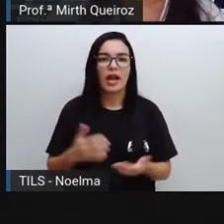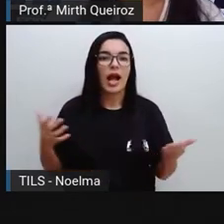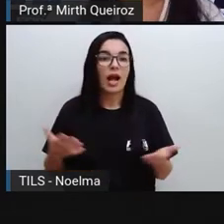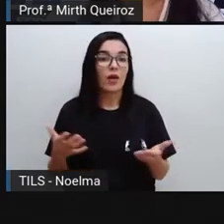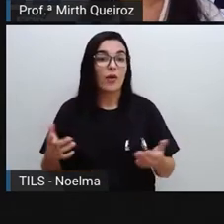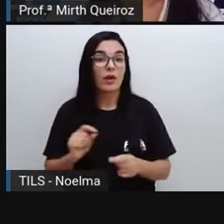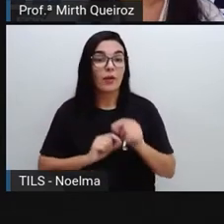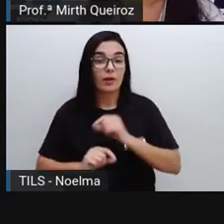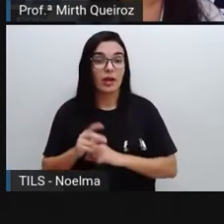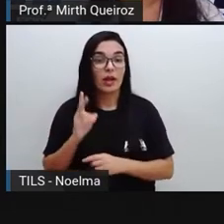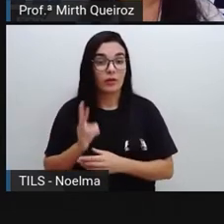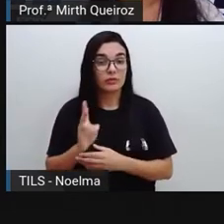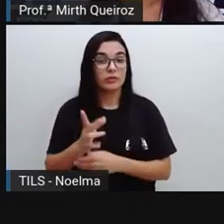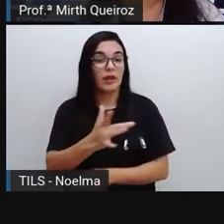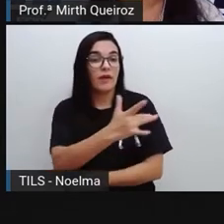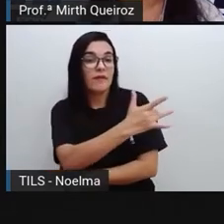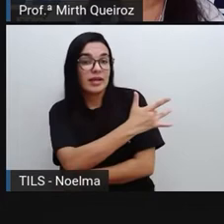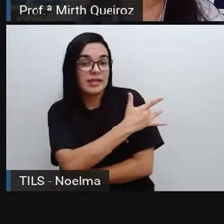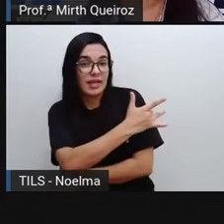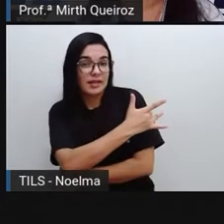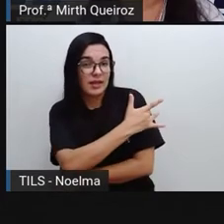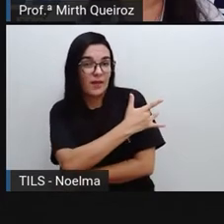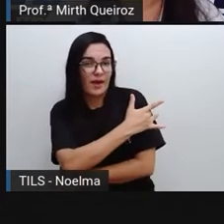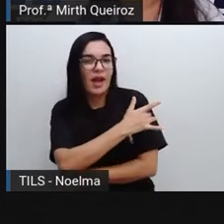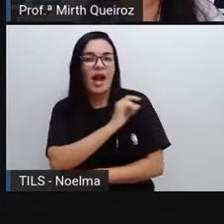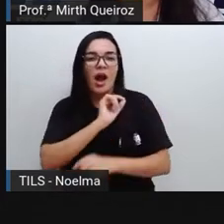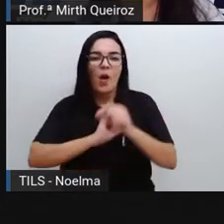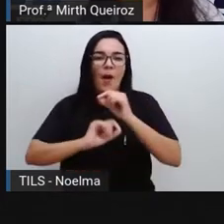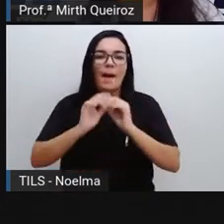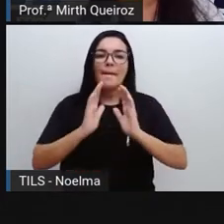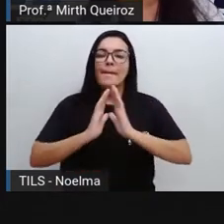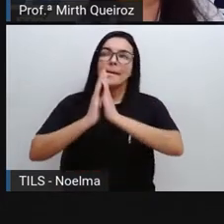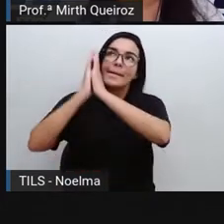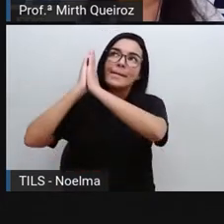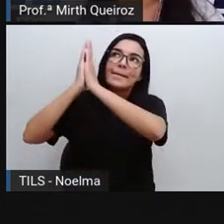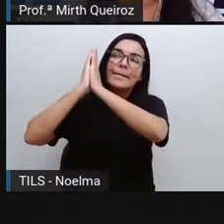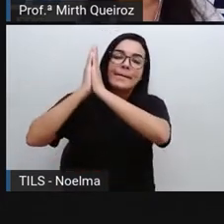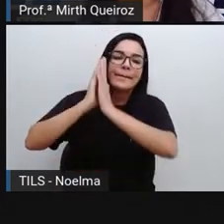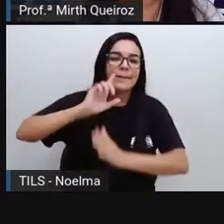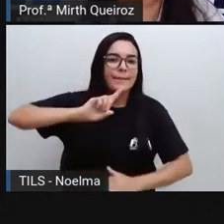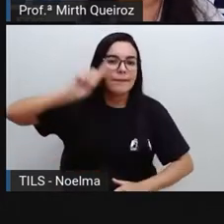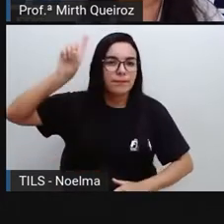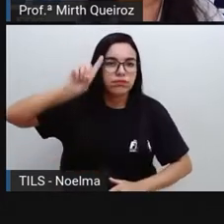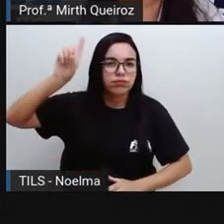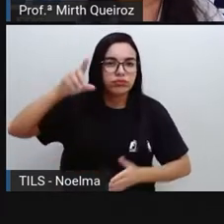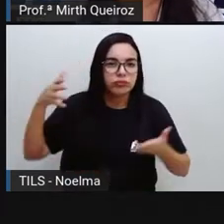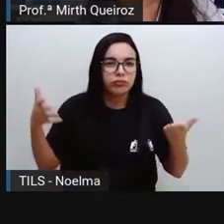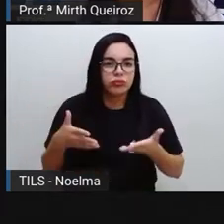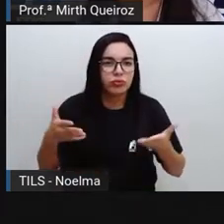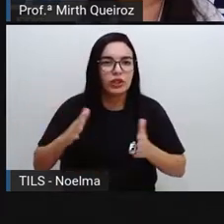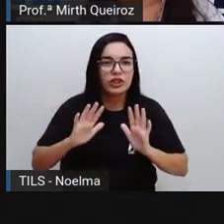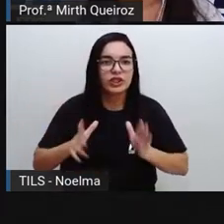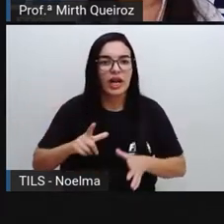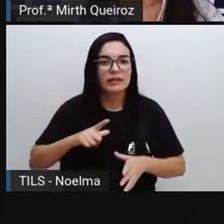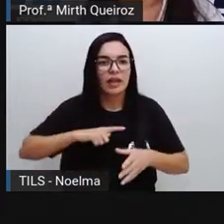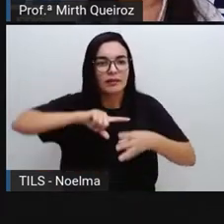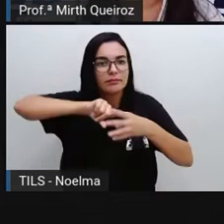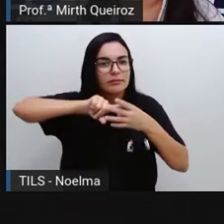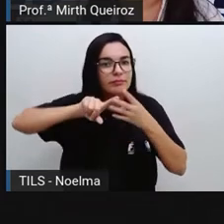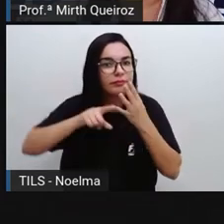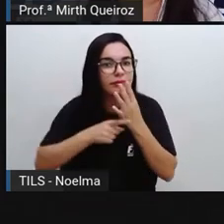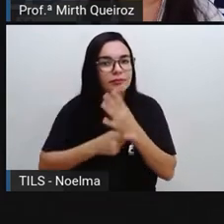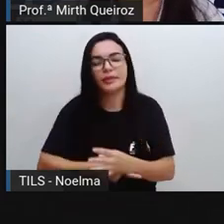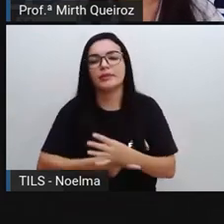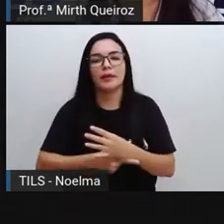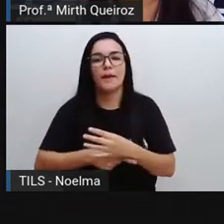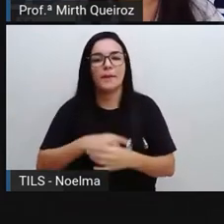E aí vem a vacinação, né? Graças a Deus, hoje a gente já tem vários tipos de vacinas